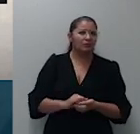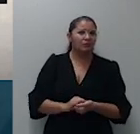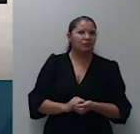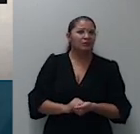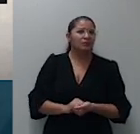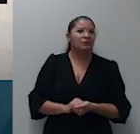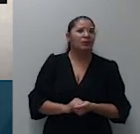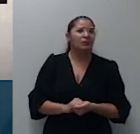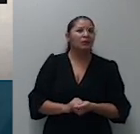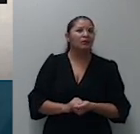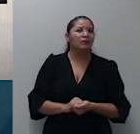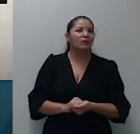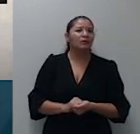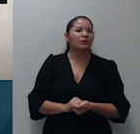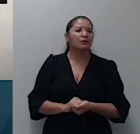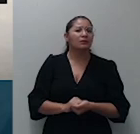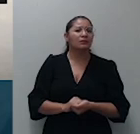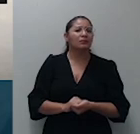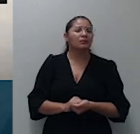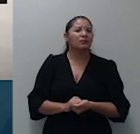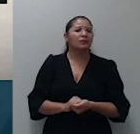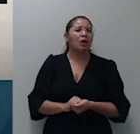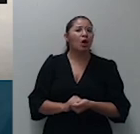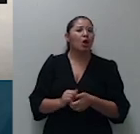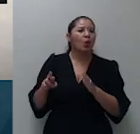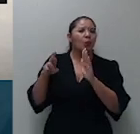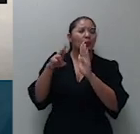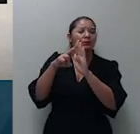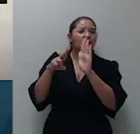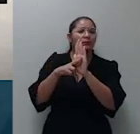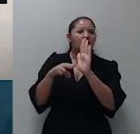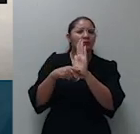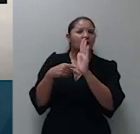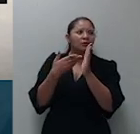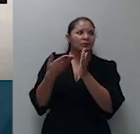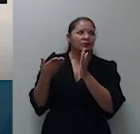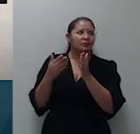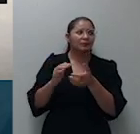apreciada desses termos de ação que torne a corrença com o ingresso da União